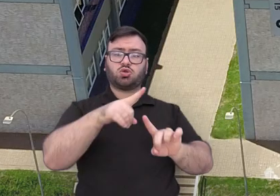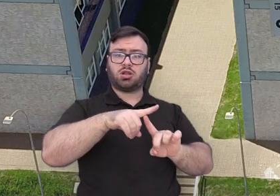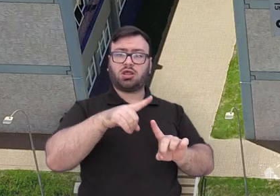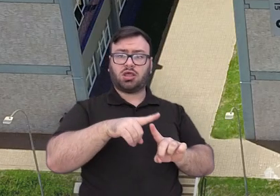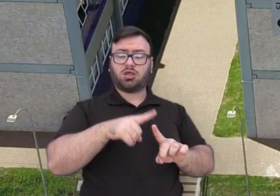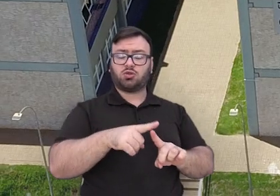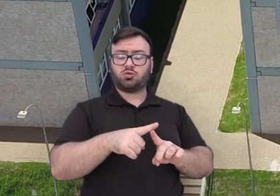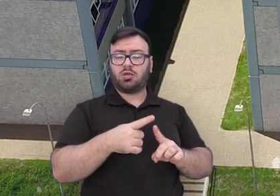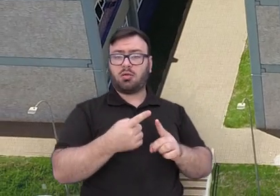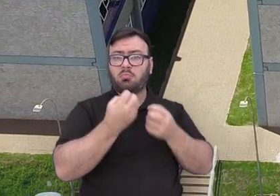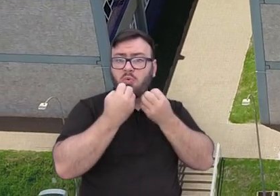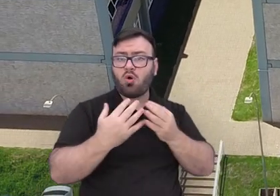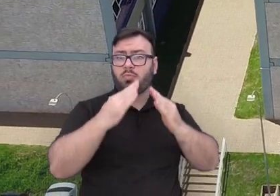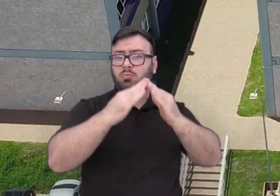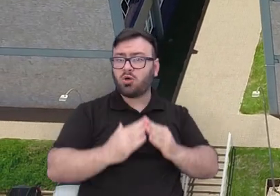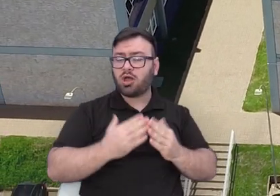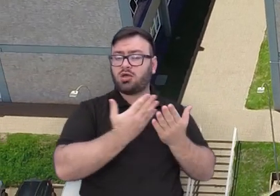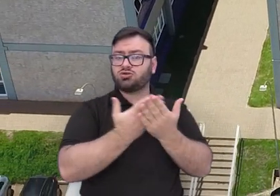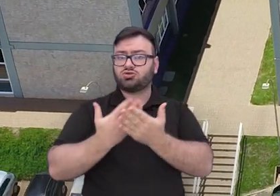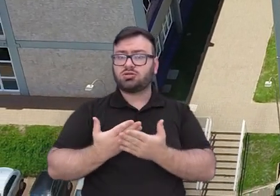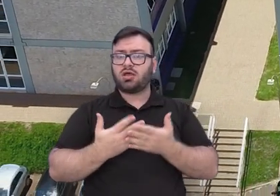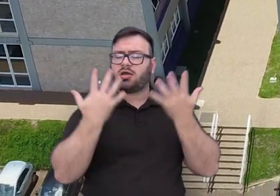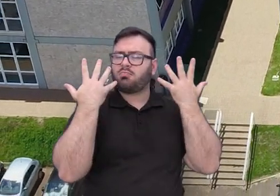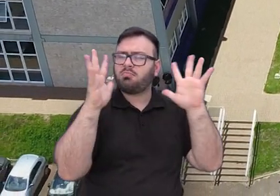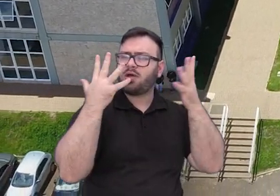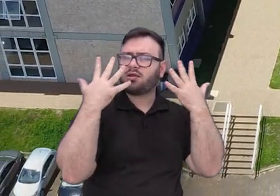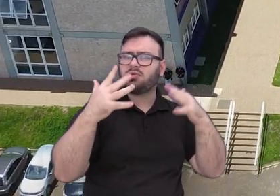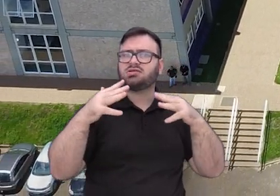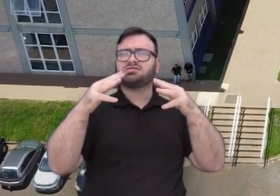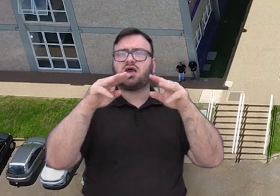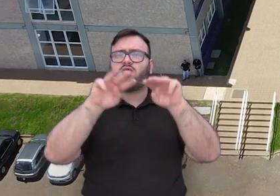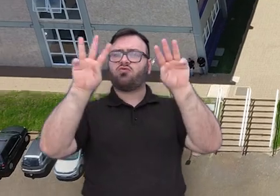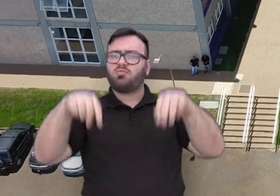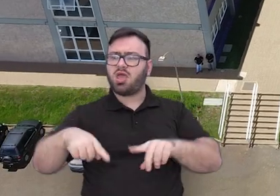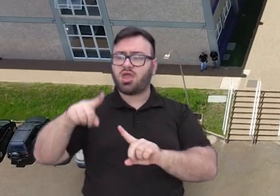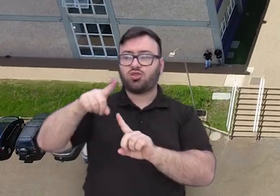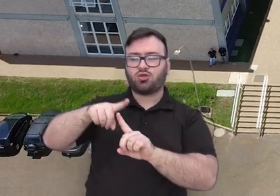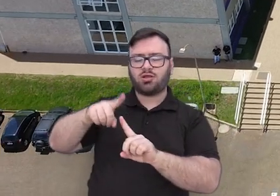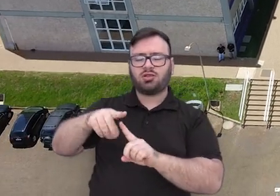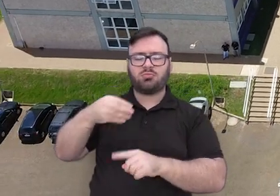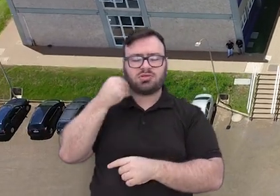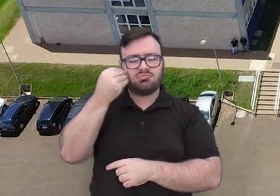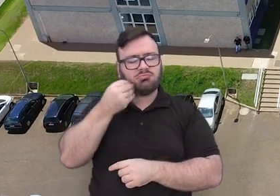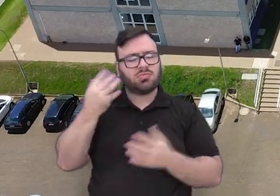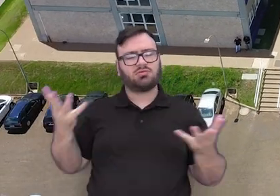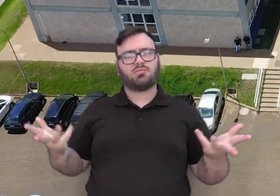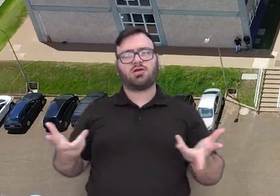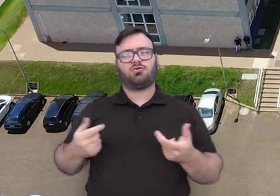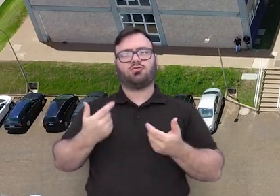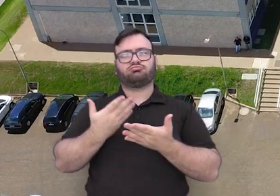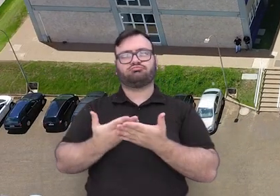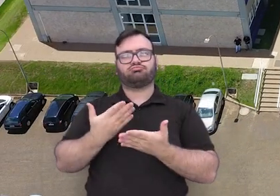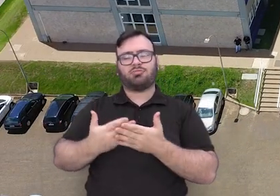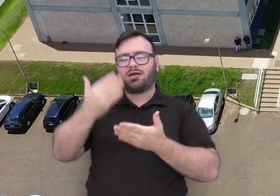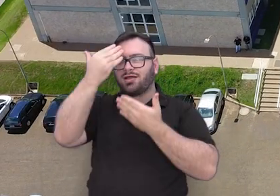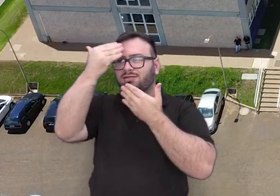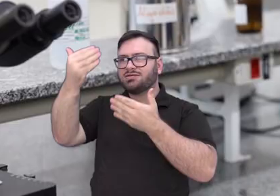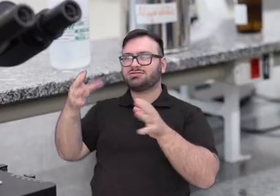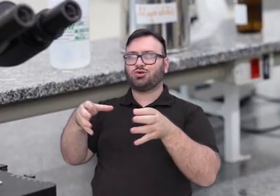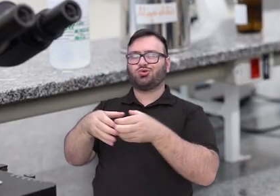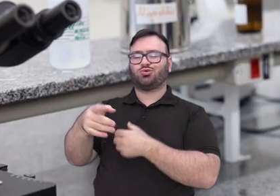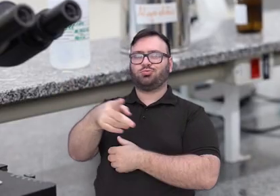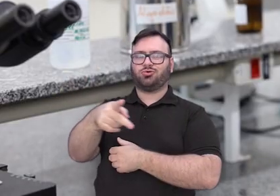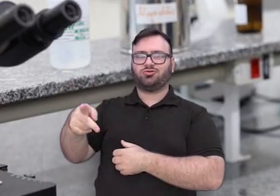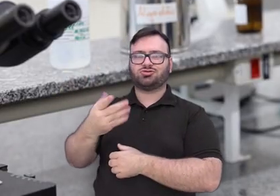parabenizar a UFPR Toledo, dizer que tem sido uma experiência incrível estudar aqui. Agradecer aos professores, aos meus